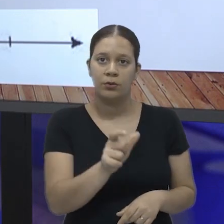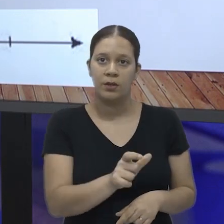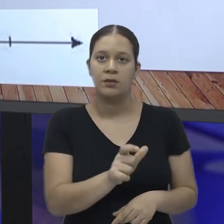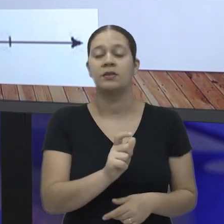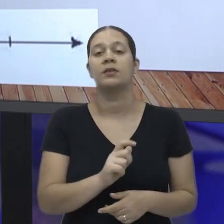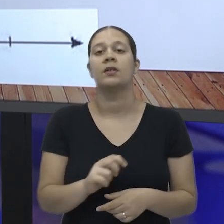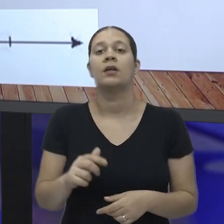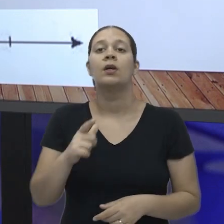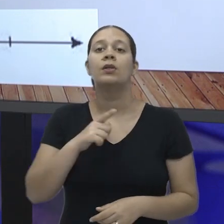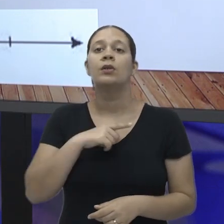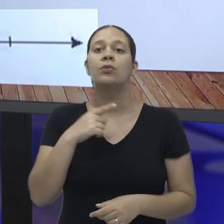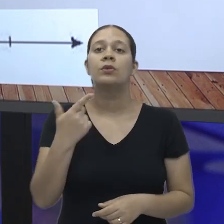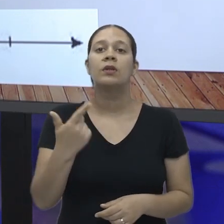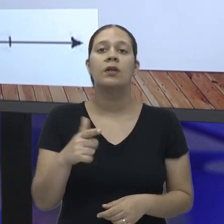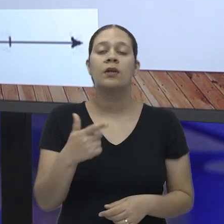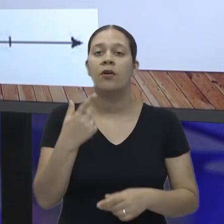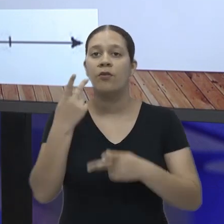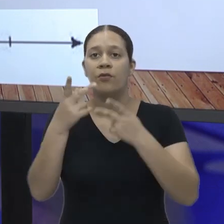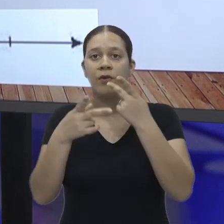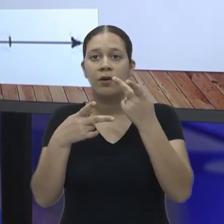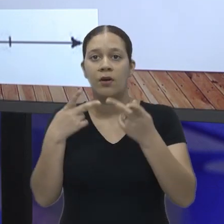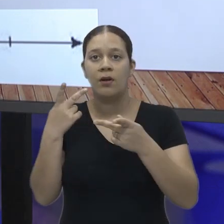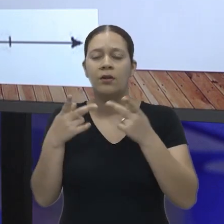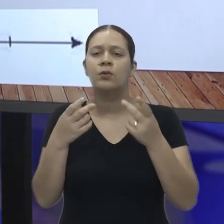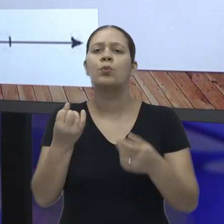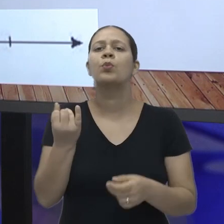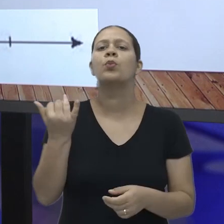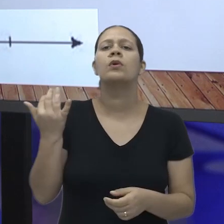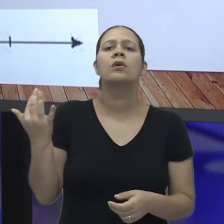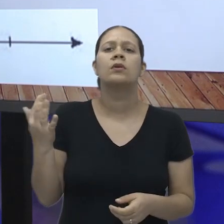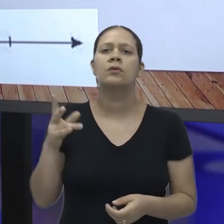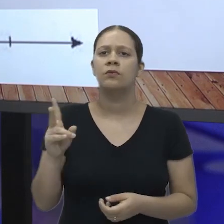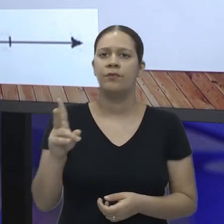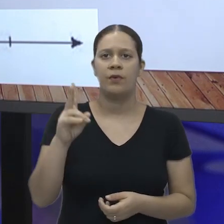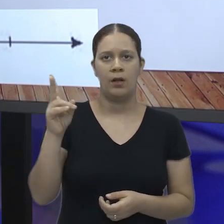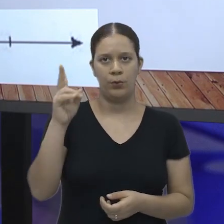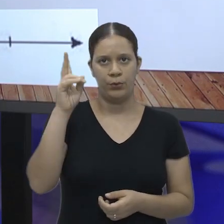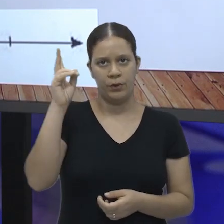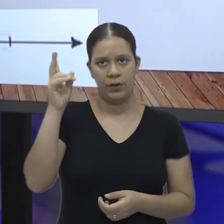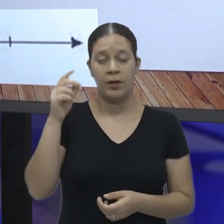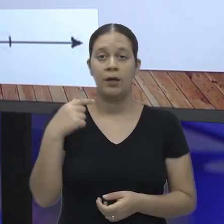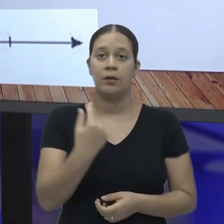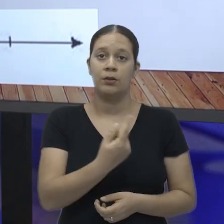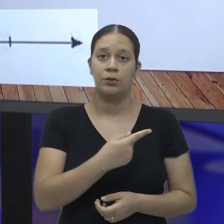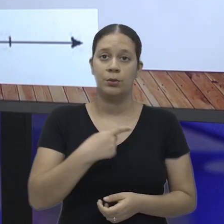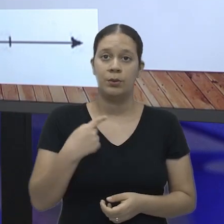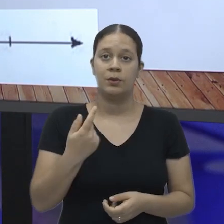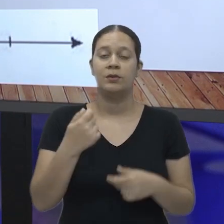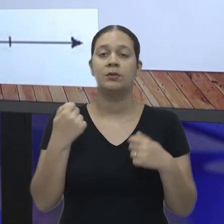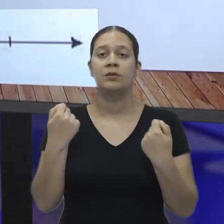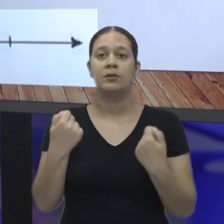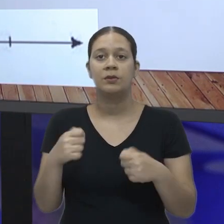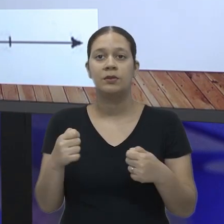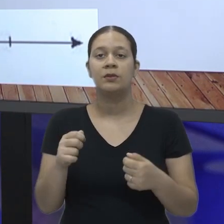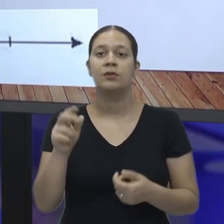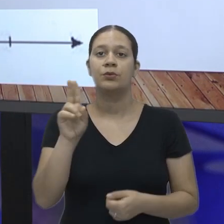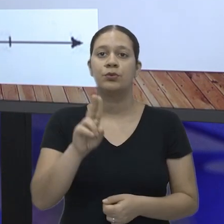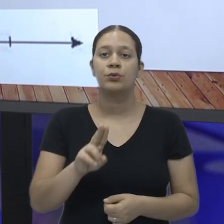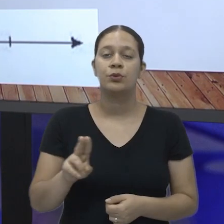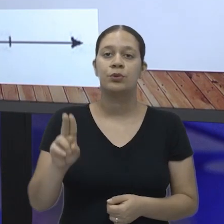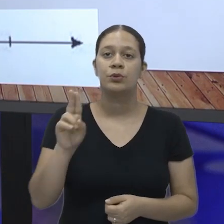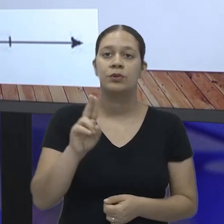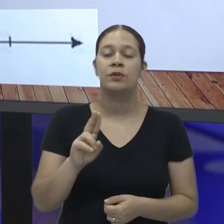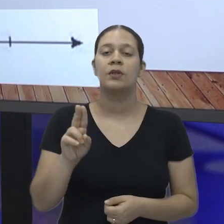diagonais. Mas aqui não vem dizendo o quanto nós devemos encontrar. Então, vamos analisar aqui.